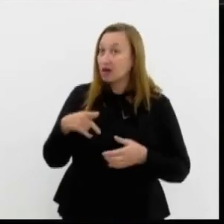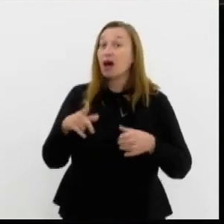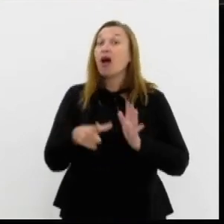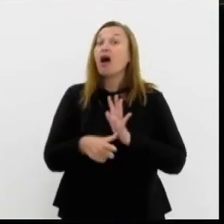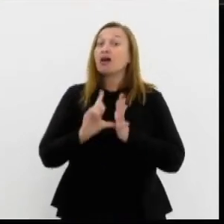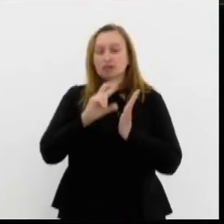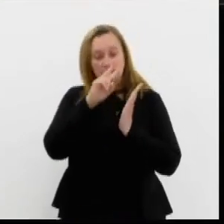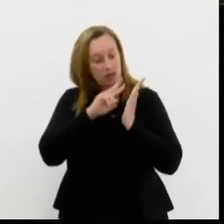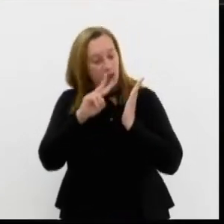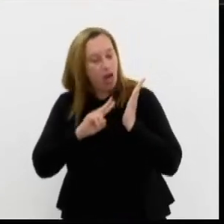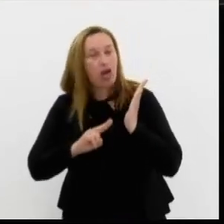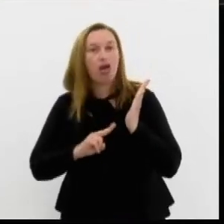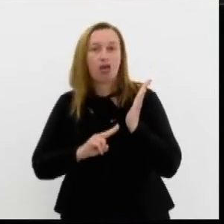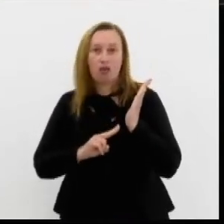ler.